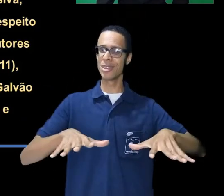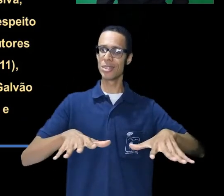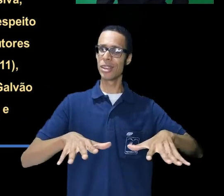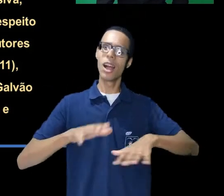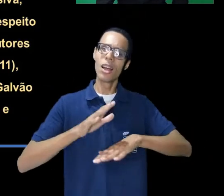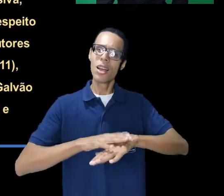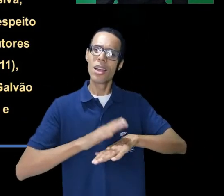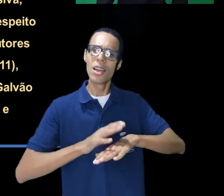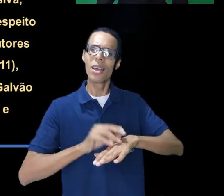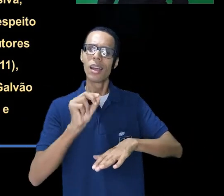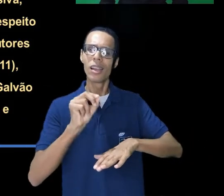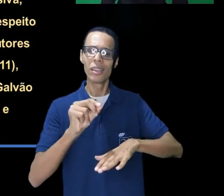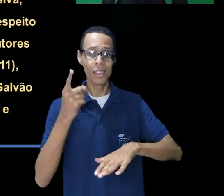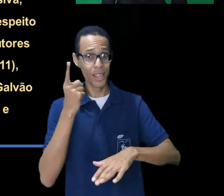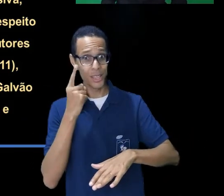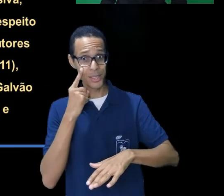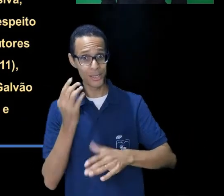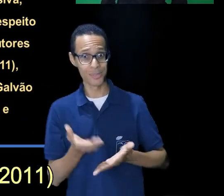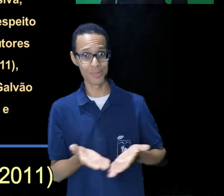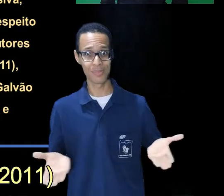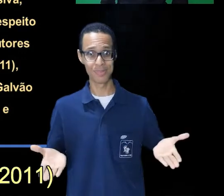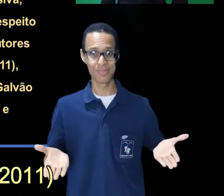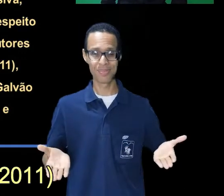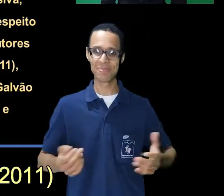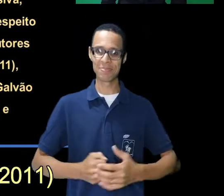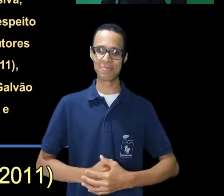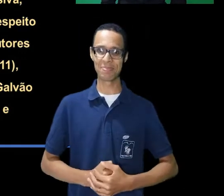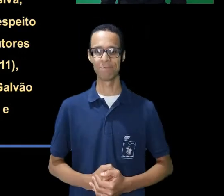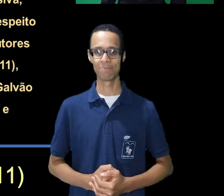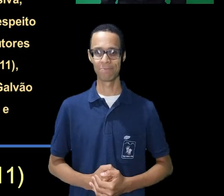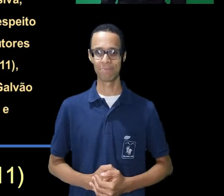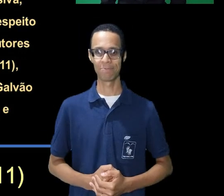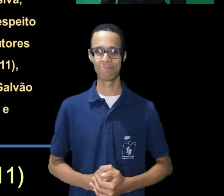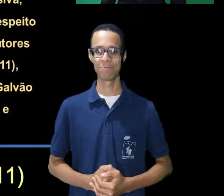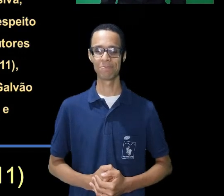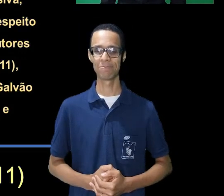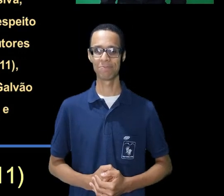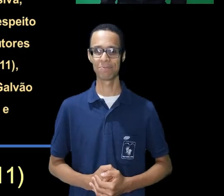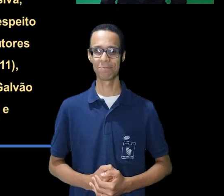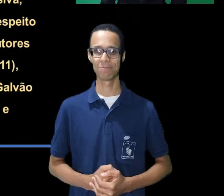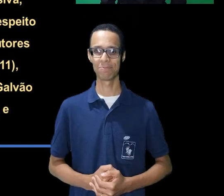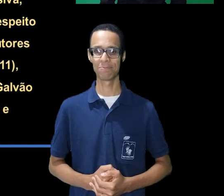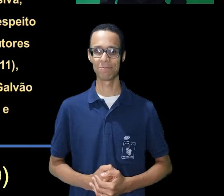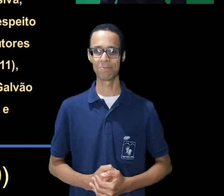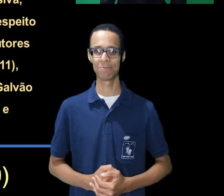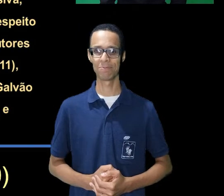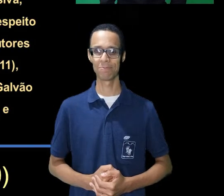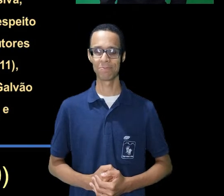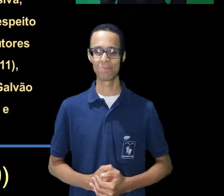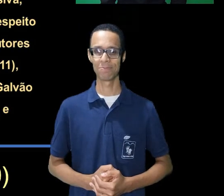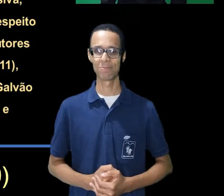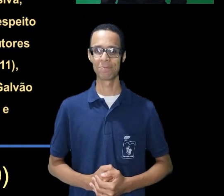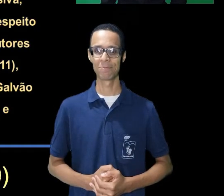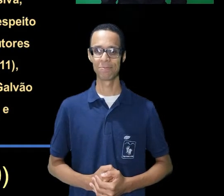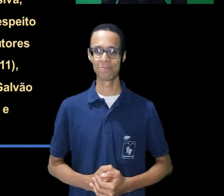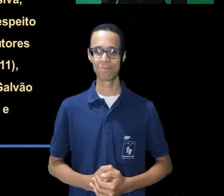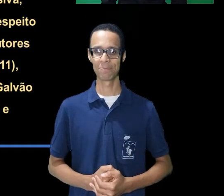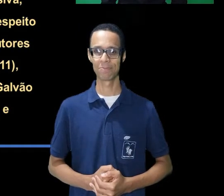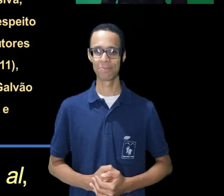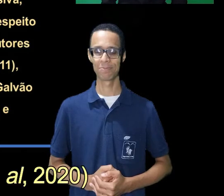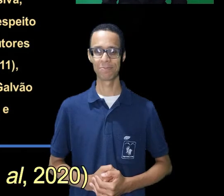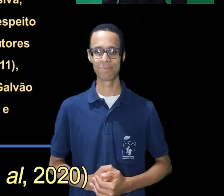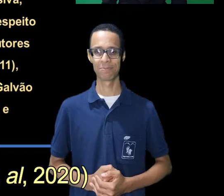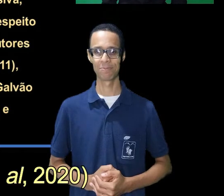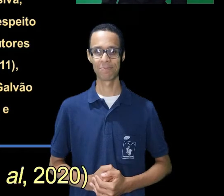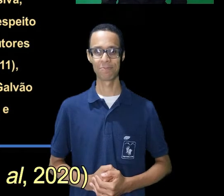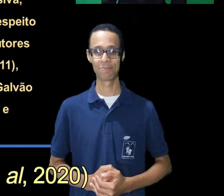Ana Cássia Mendes Ferreira, 2011, Paulo Freire, 2011, Silvia Stero Ru, 2020,